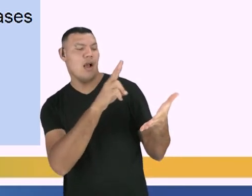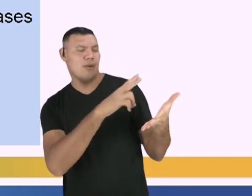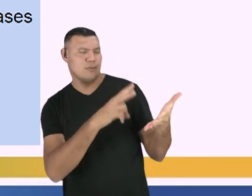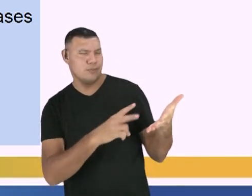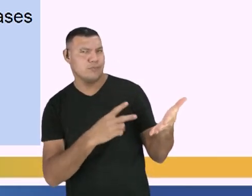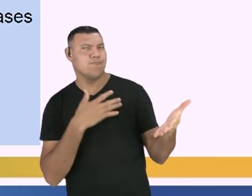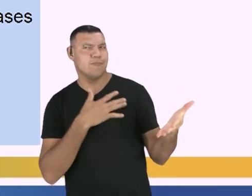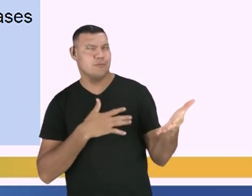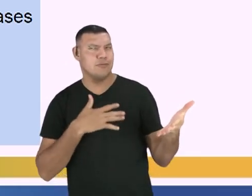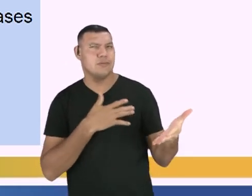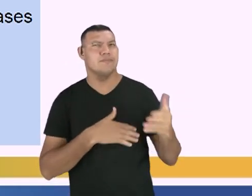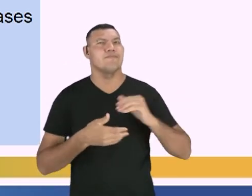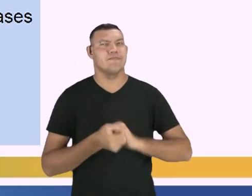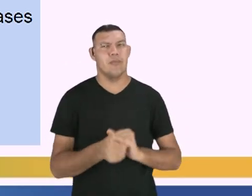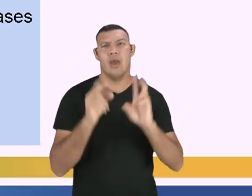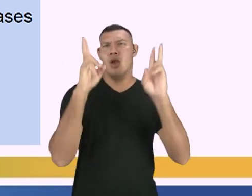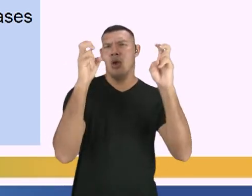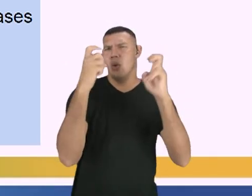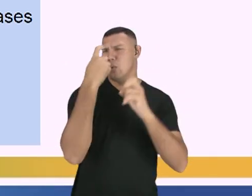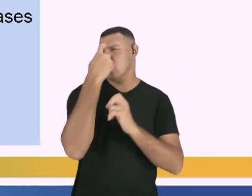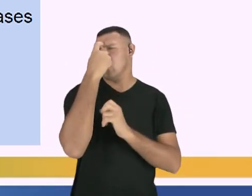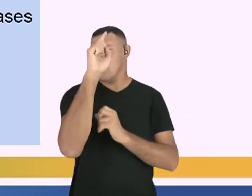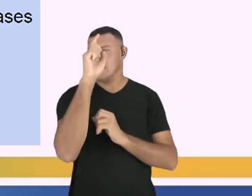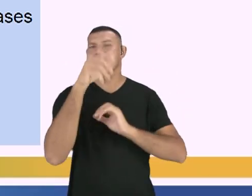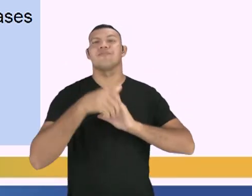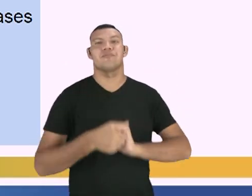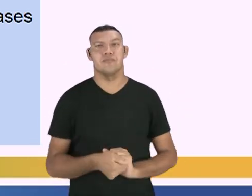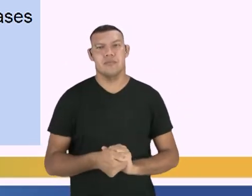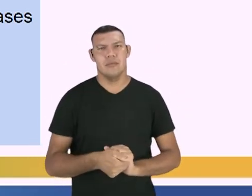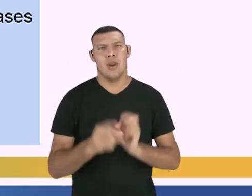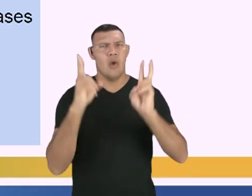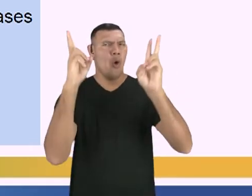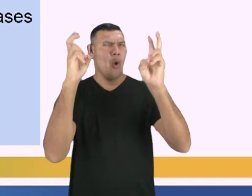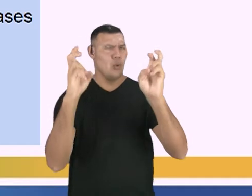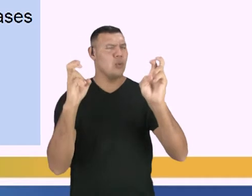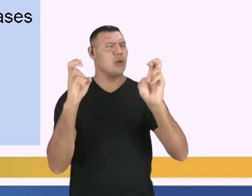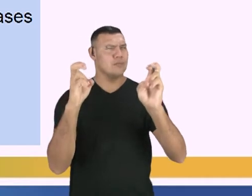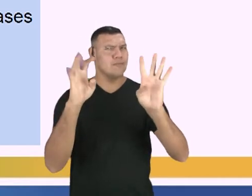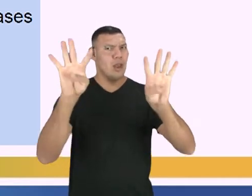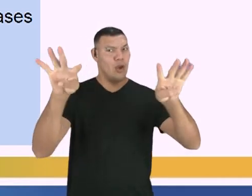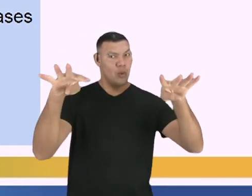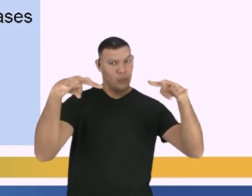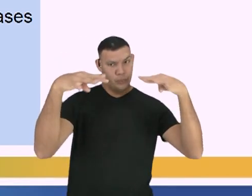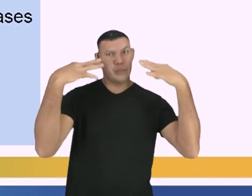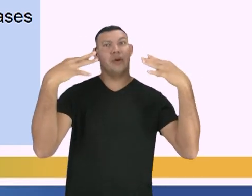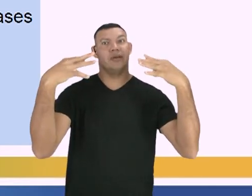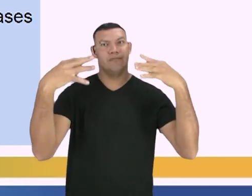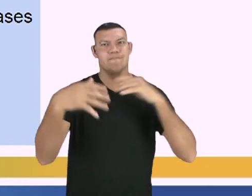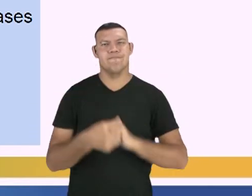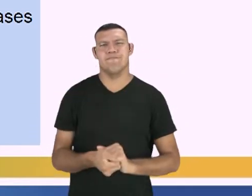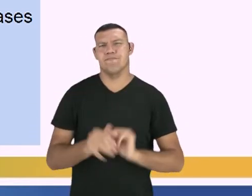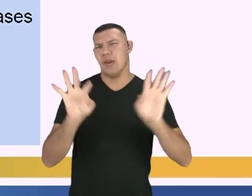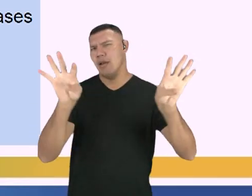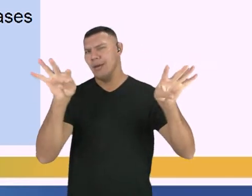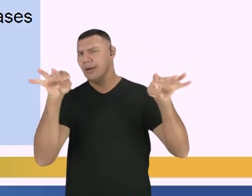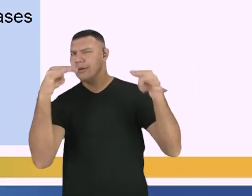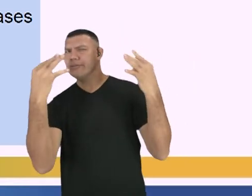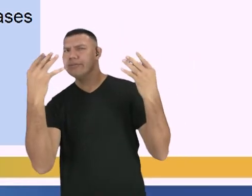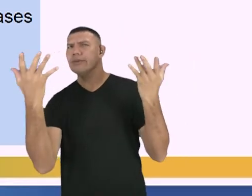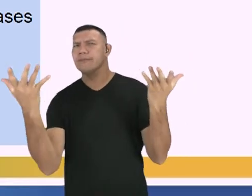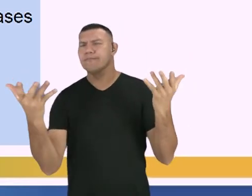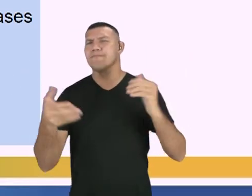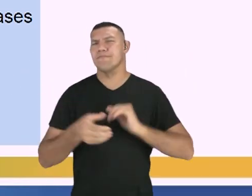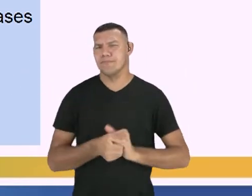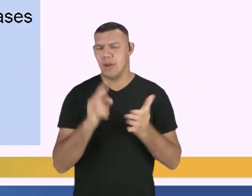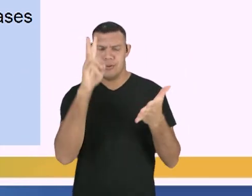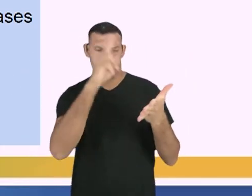falamos também, do título criativo. O título que eu criei chama a atenção? Alguém seria chamado a atenção para